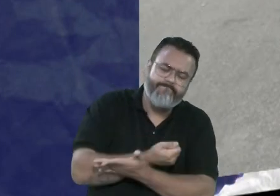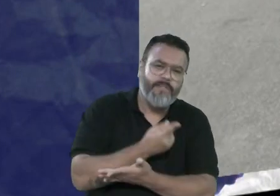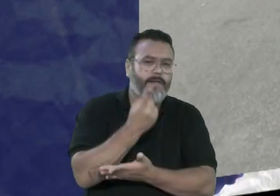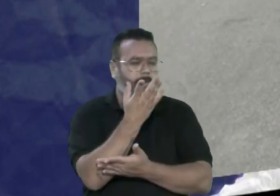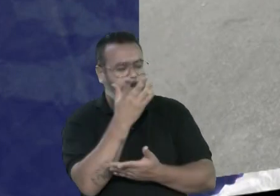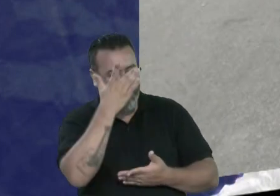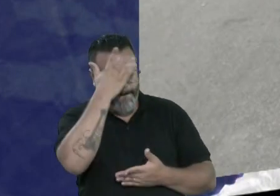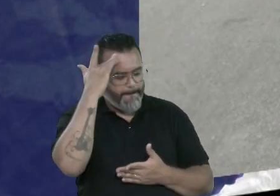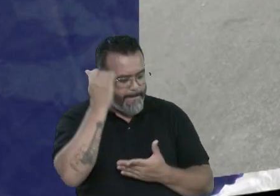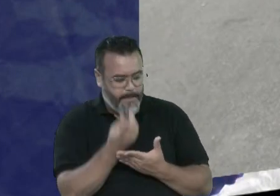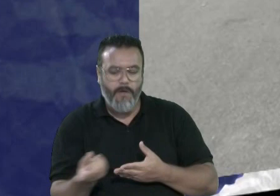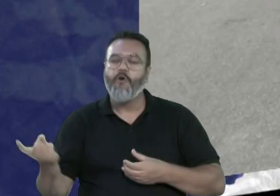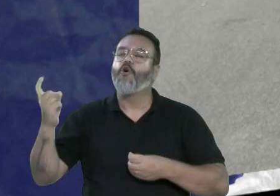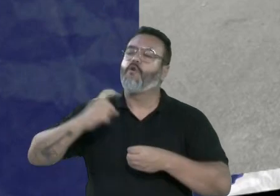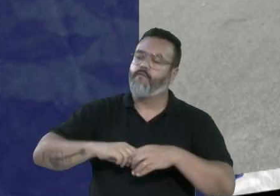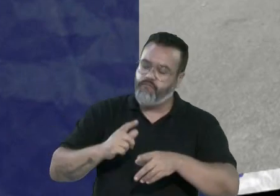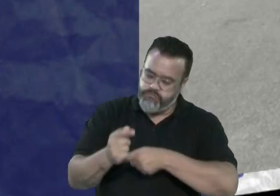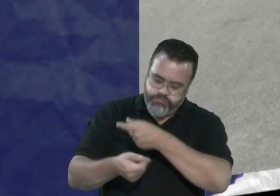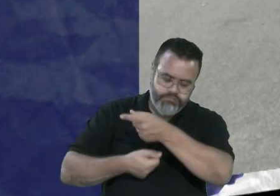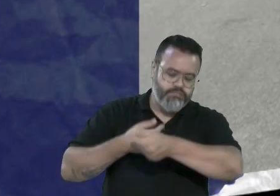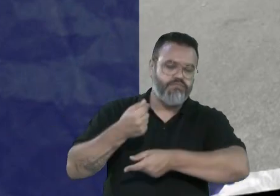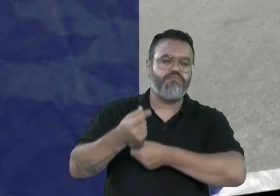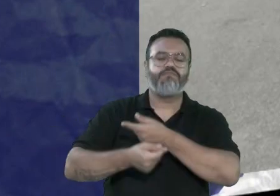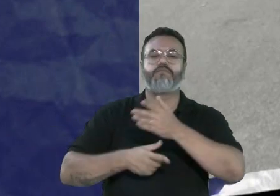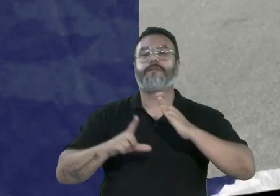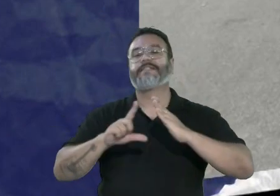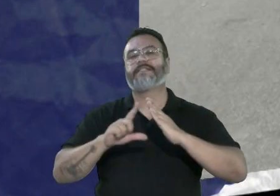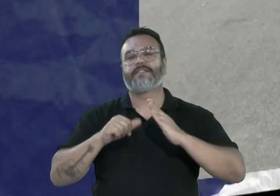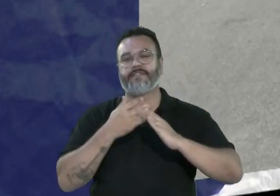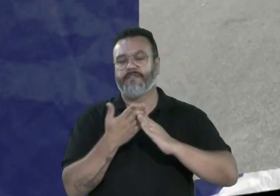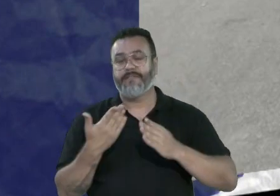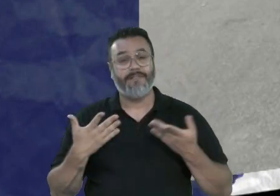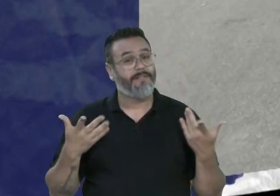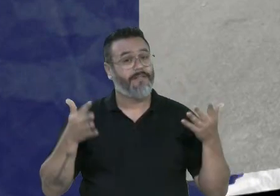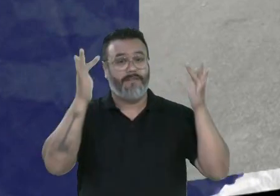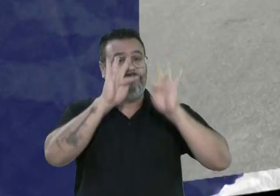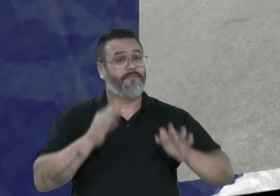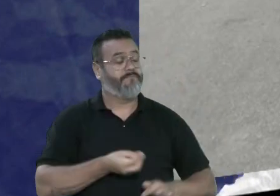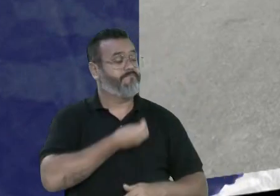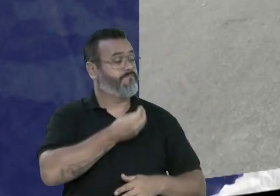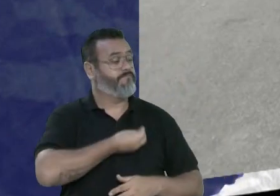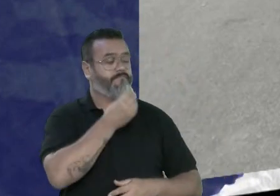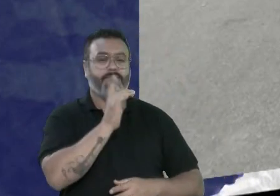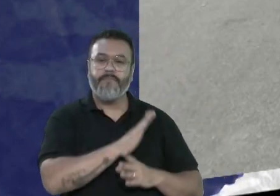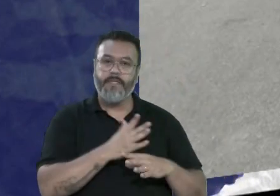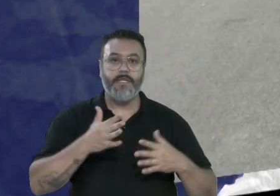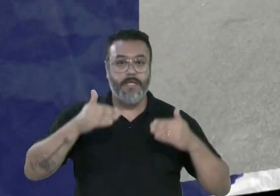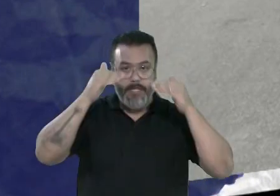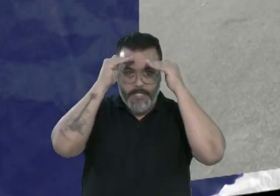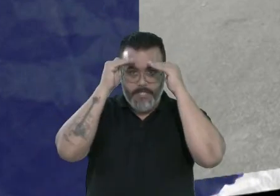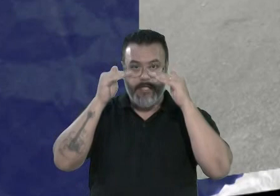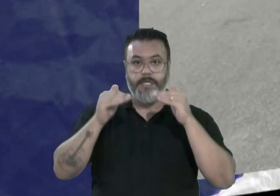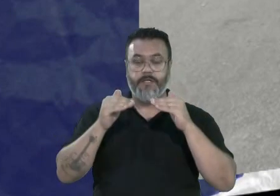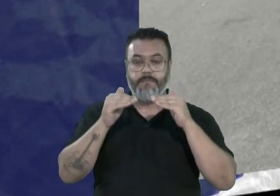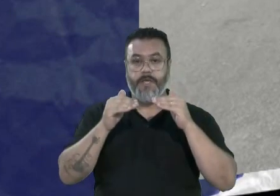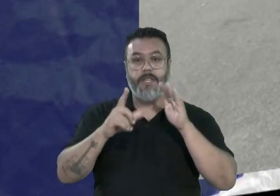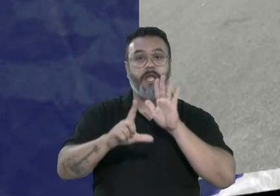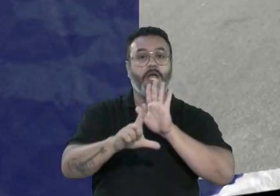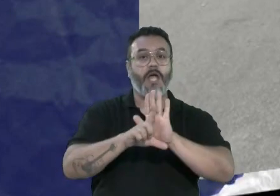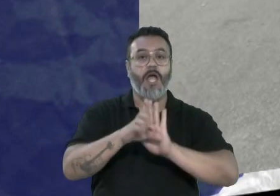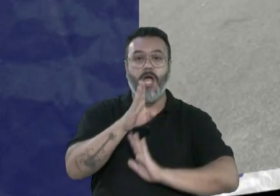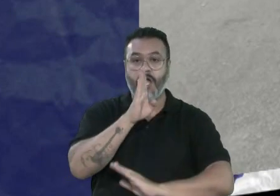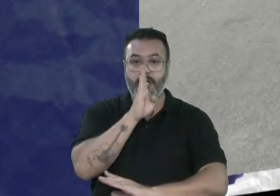retomar a economia, retomar os seus comércios e vivam felizes. E claro, respeitando a lei do silêncio, que é